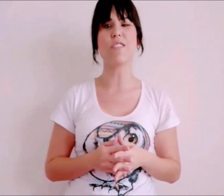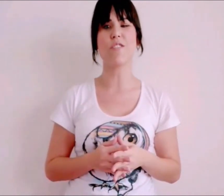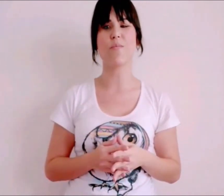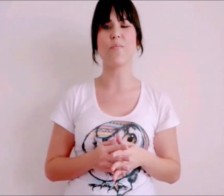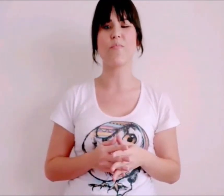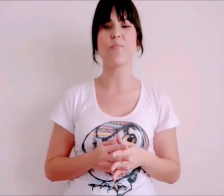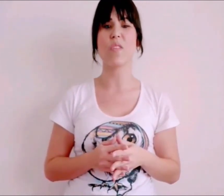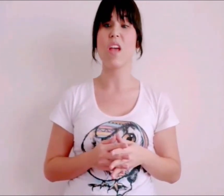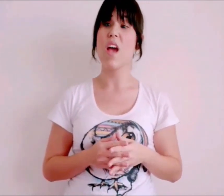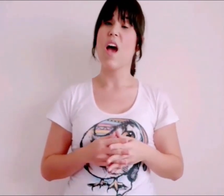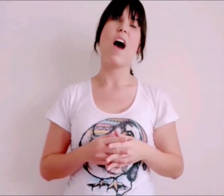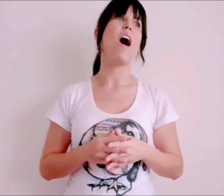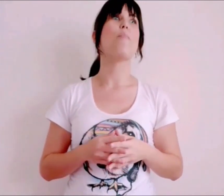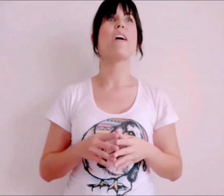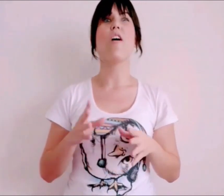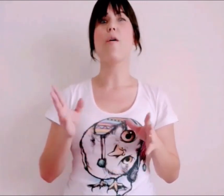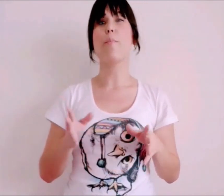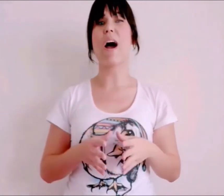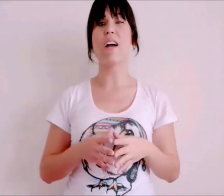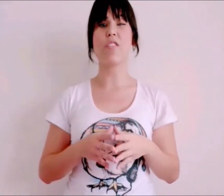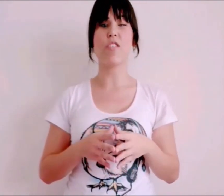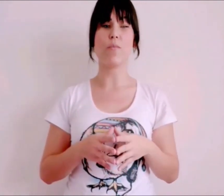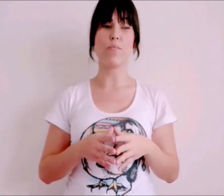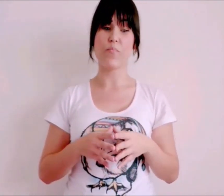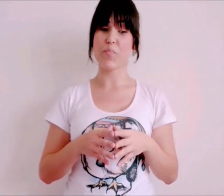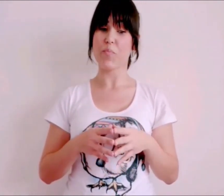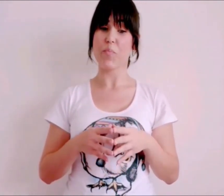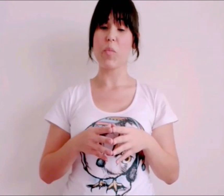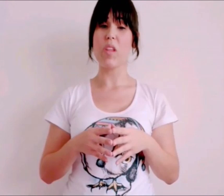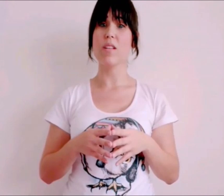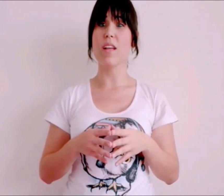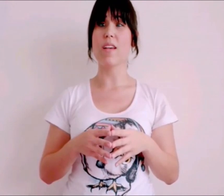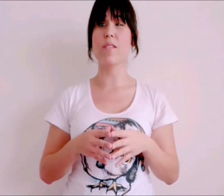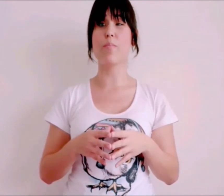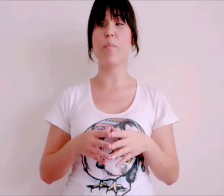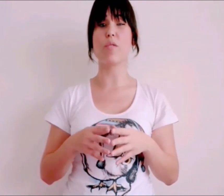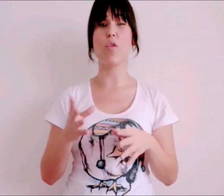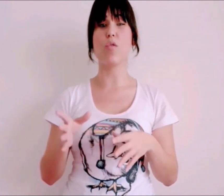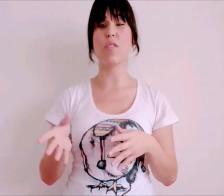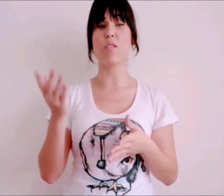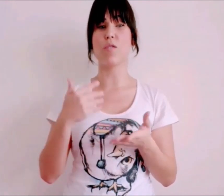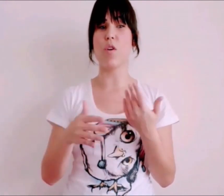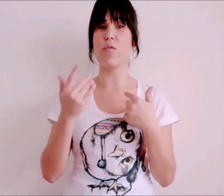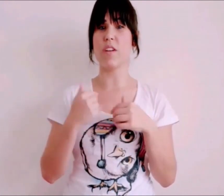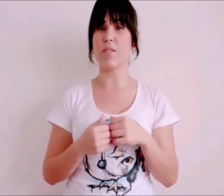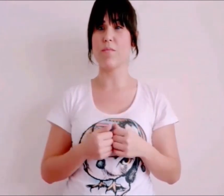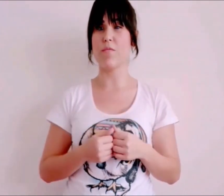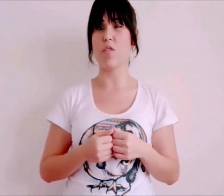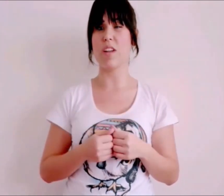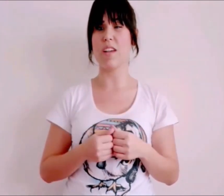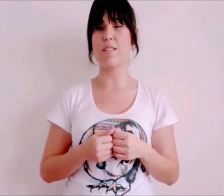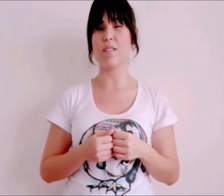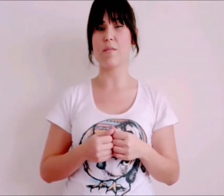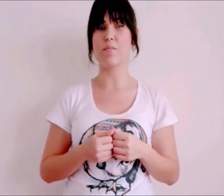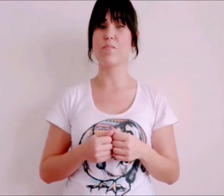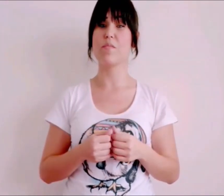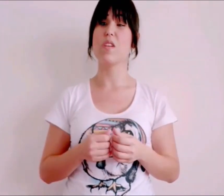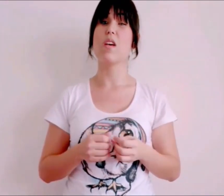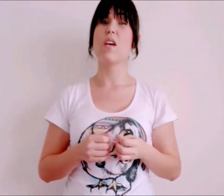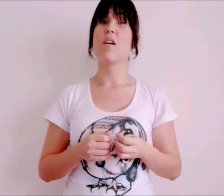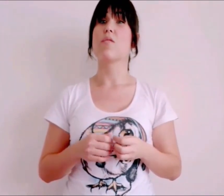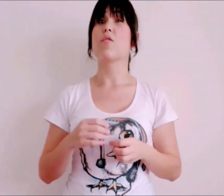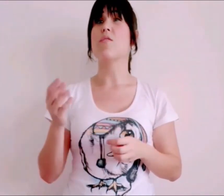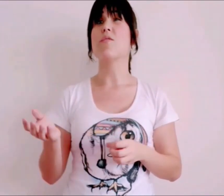aproveitam da gente. A maior parte das pessoas que sofrem violência,